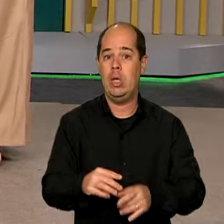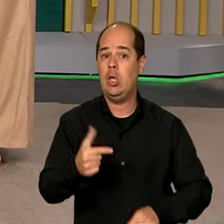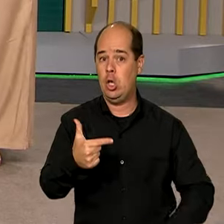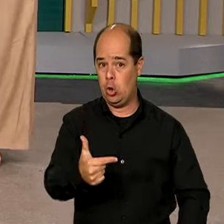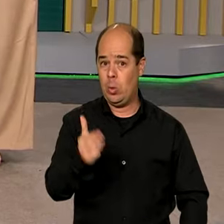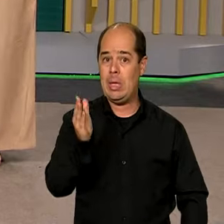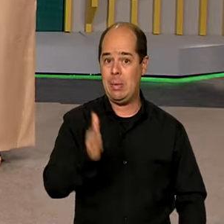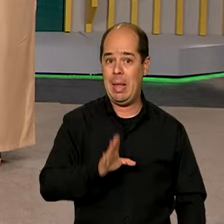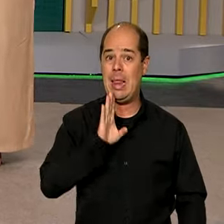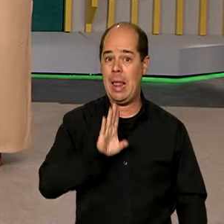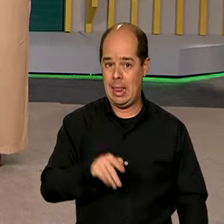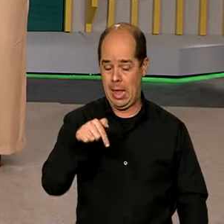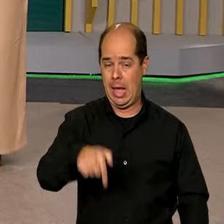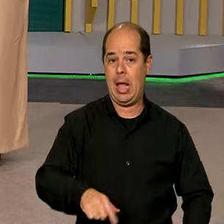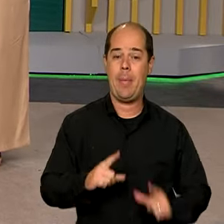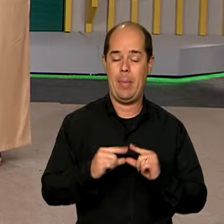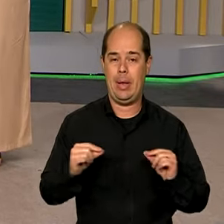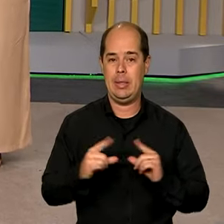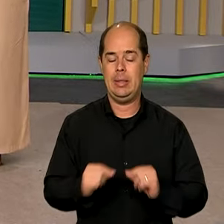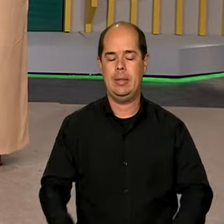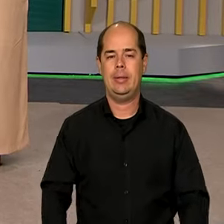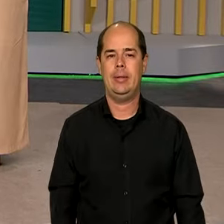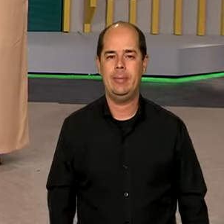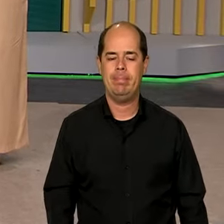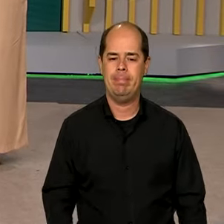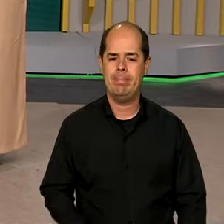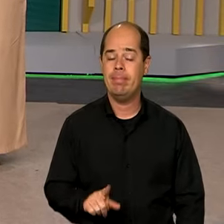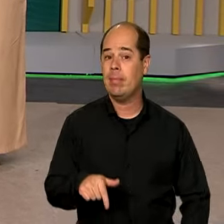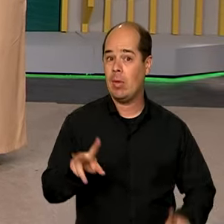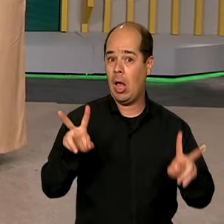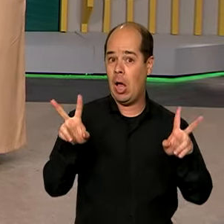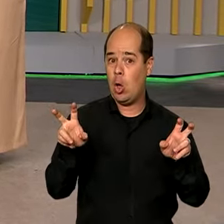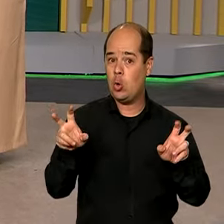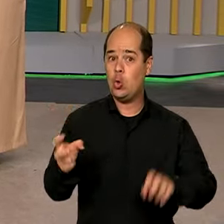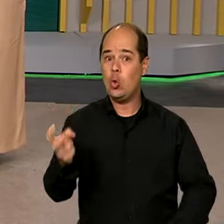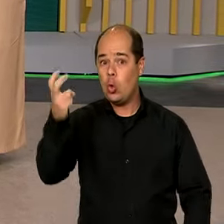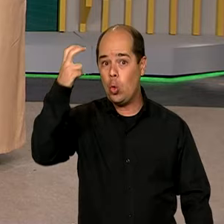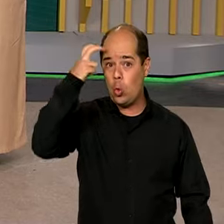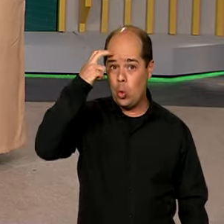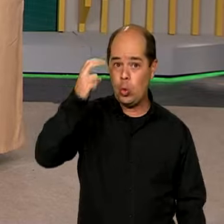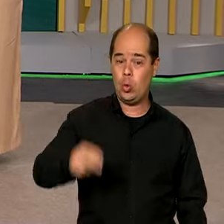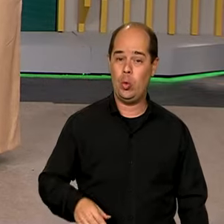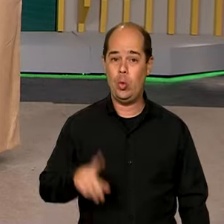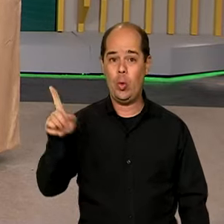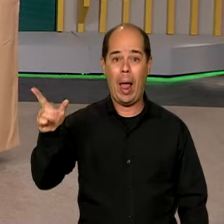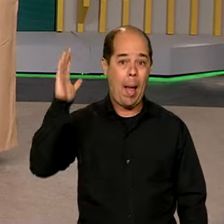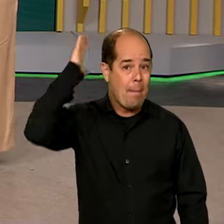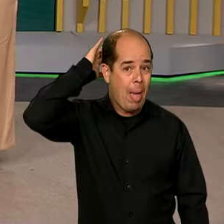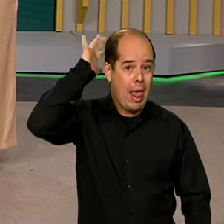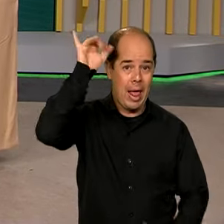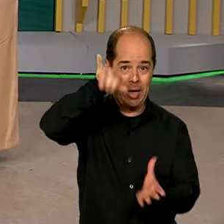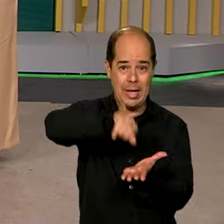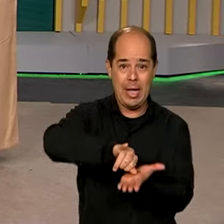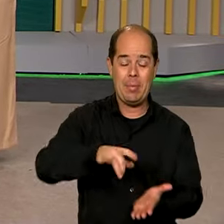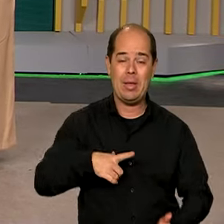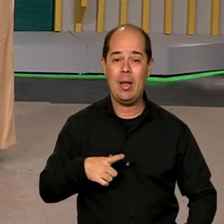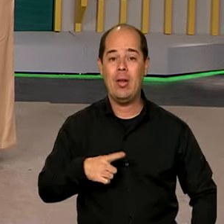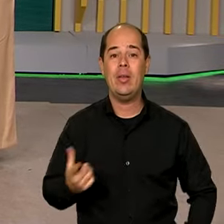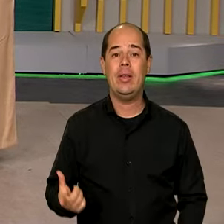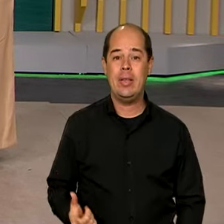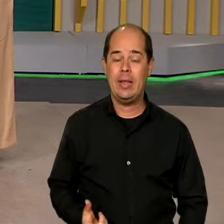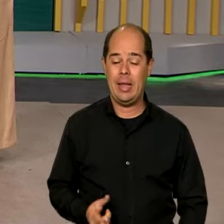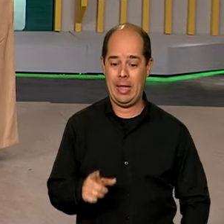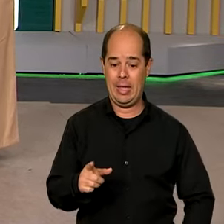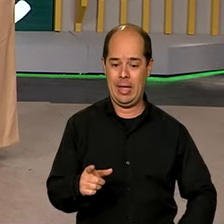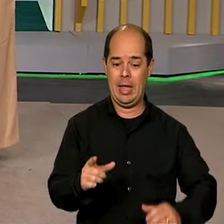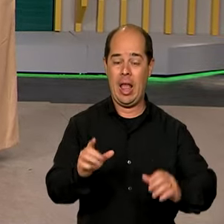Agora vamos falar de cultura. Ministério da Cultura inaugurou hoje, em Belém, no Pará, o mercado das indústrias criativas. O evento